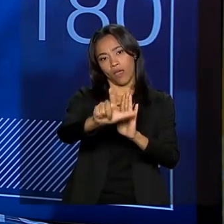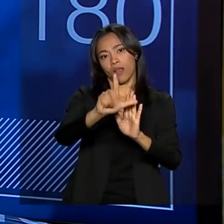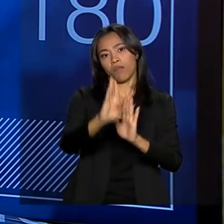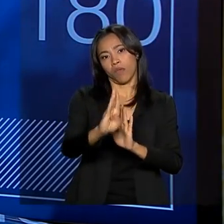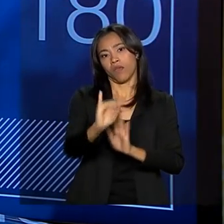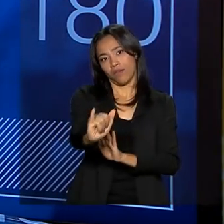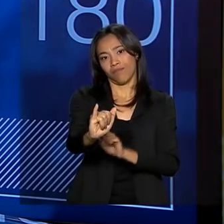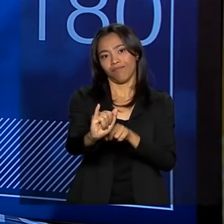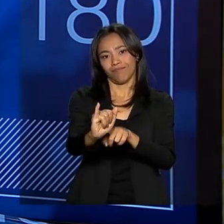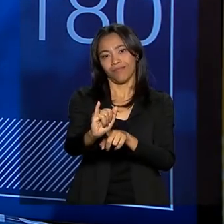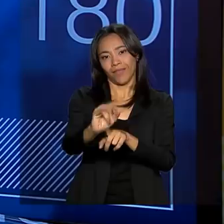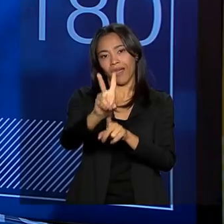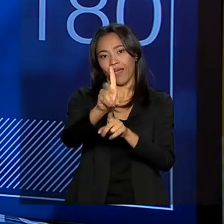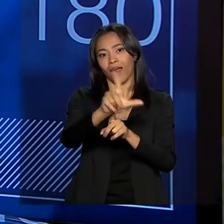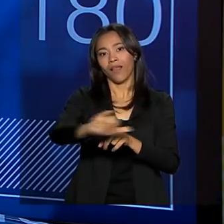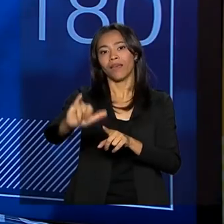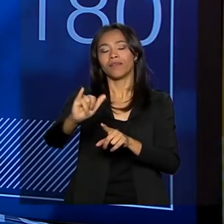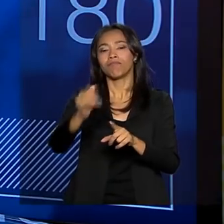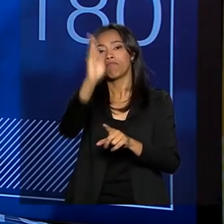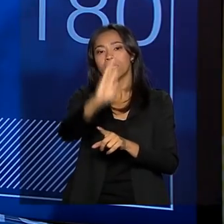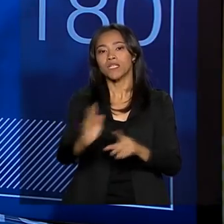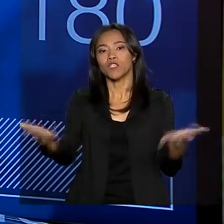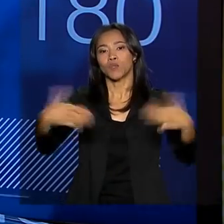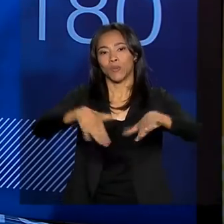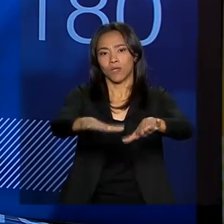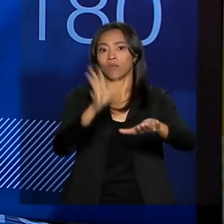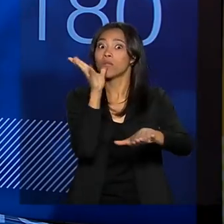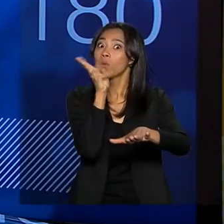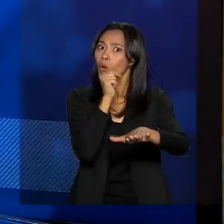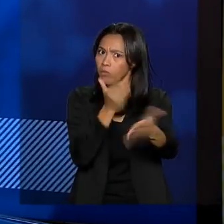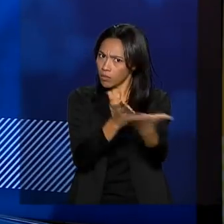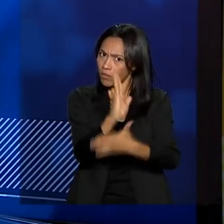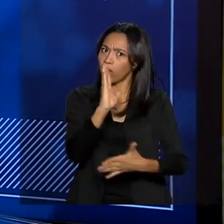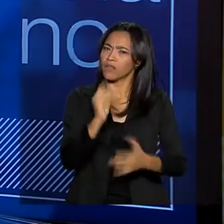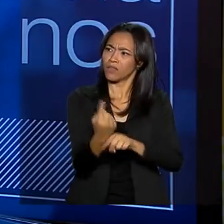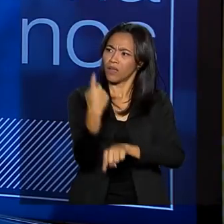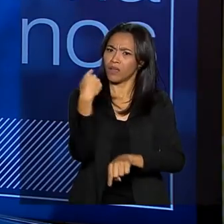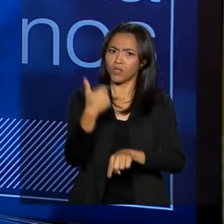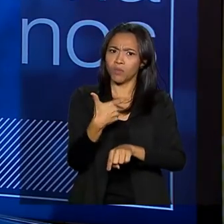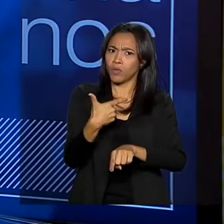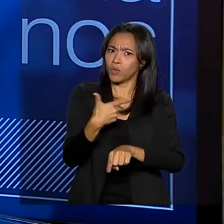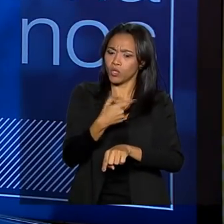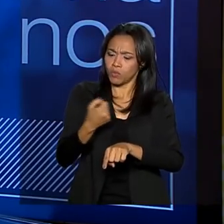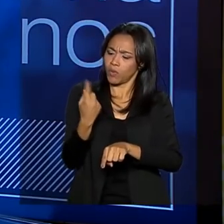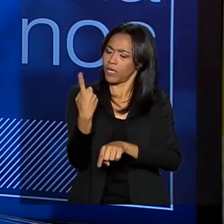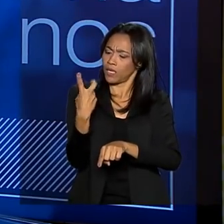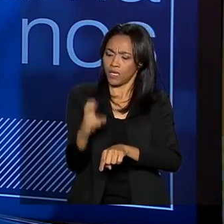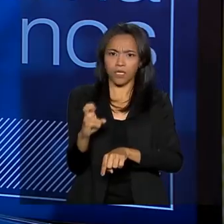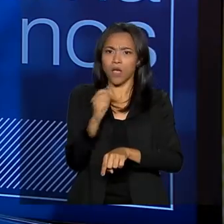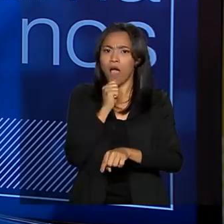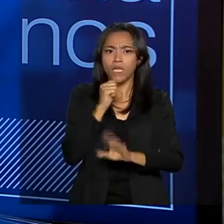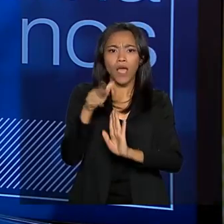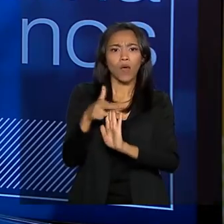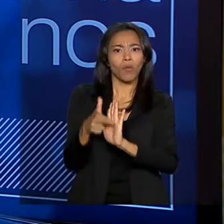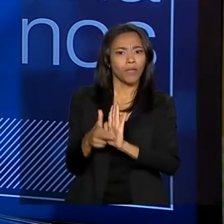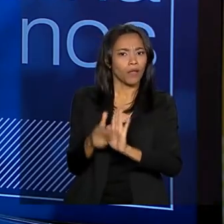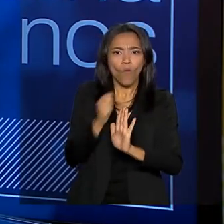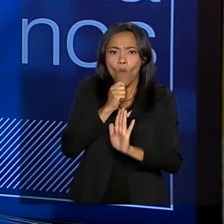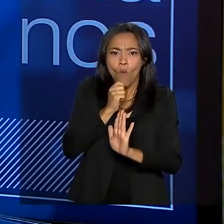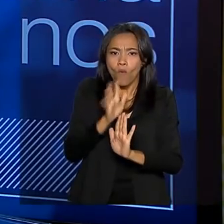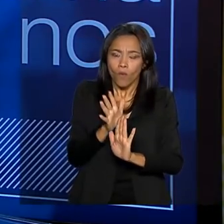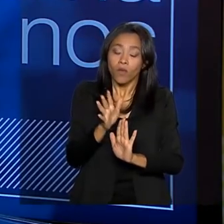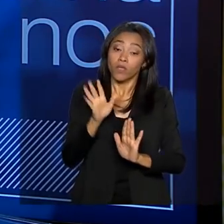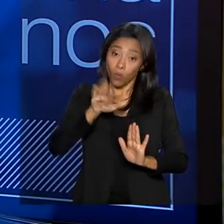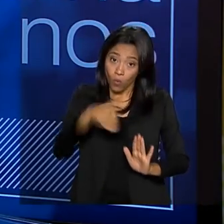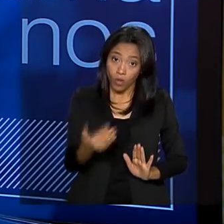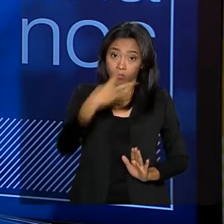da Inclusão. Demorou muito para ser aprovado. E ela, desde 2015, não foi regulamentada ainda. Então, o governo Bolsonaro, o Bolsonaro,